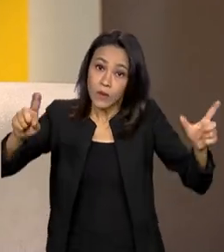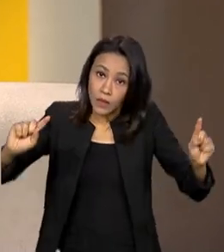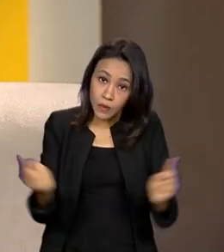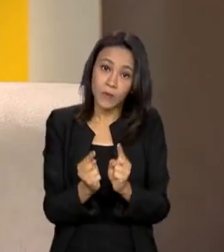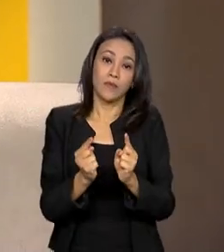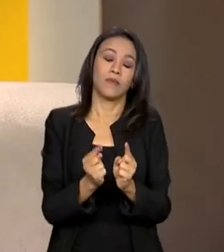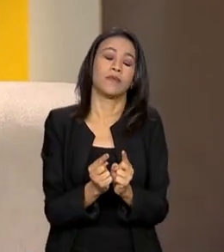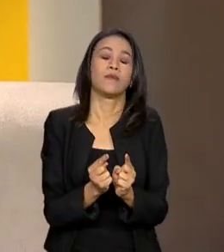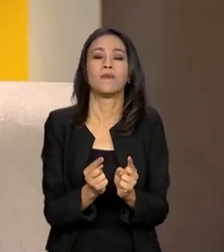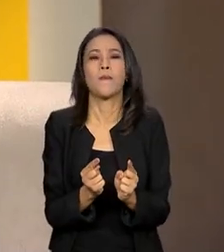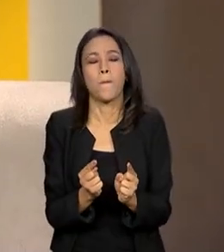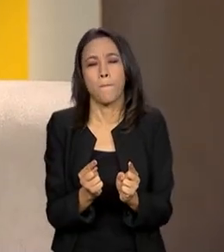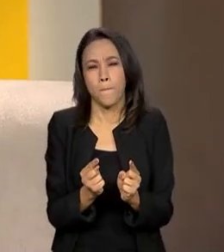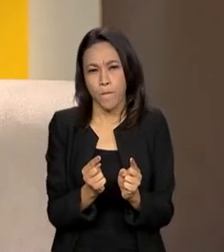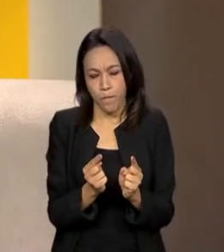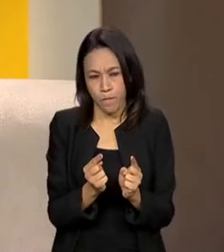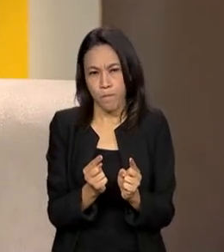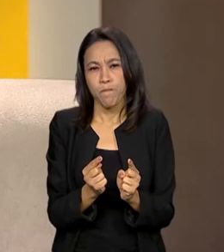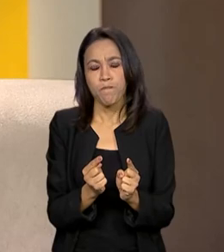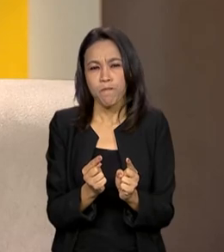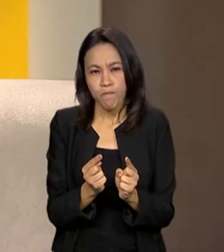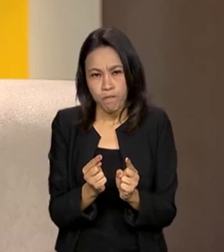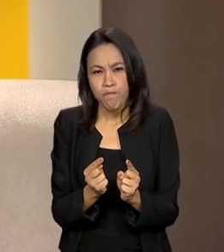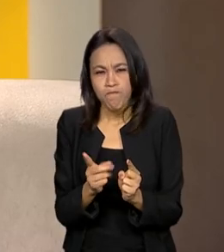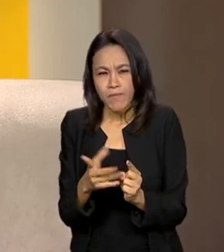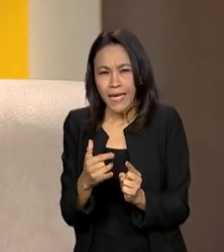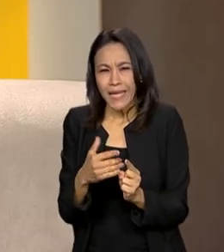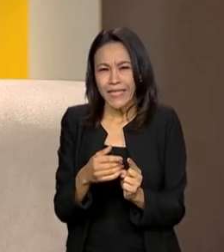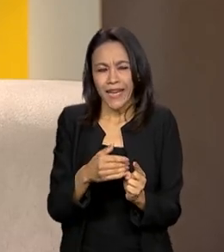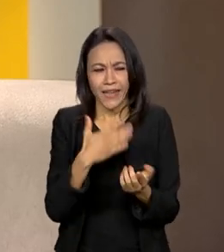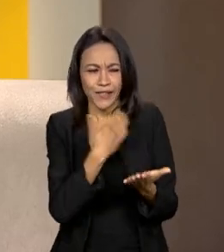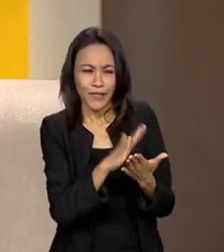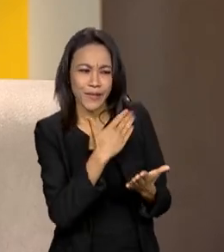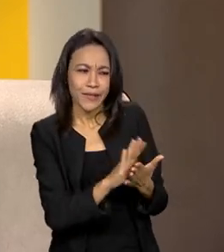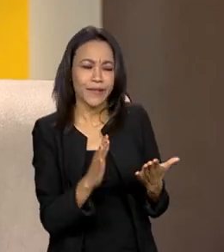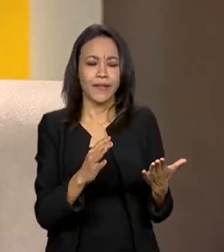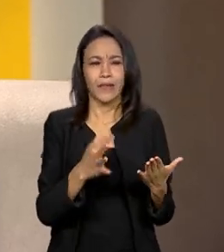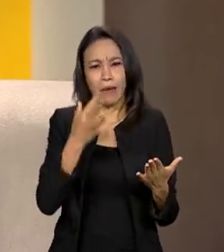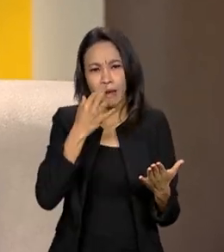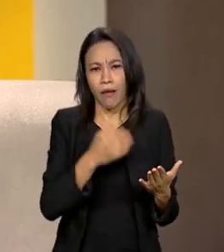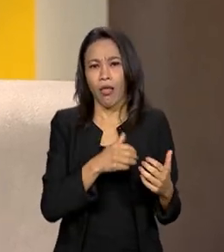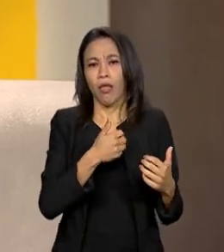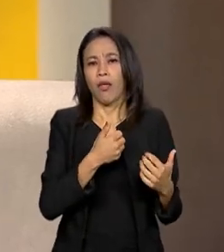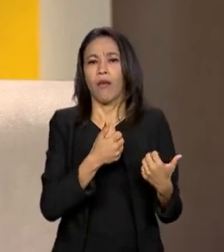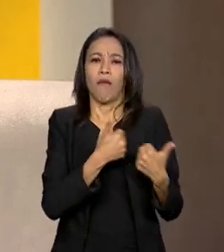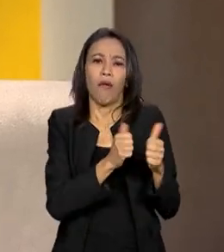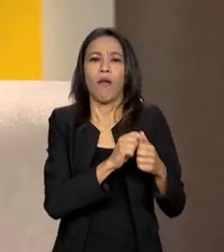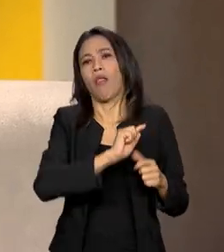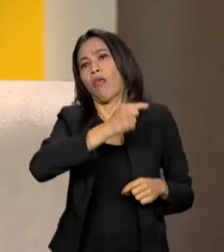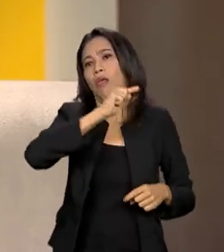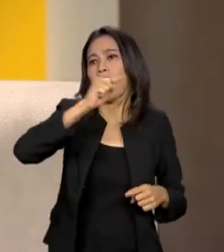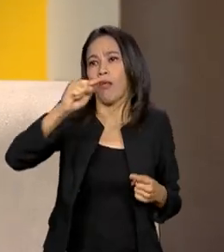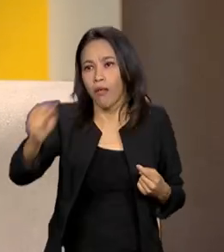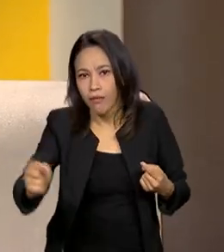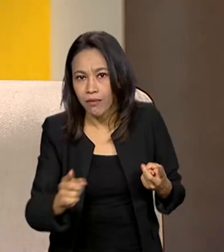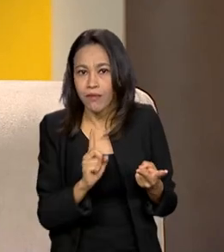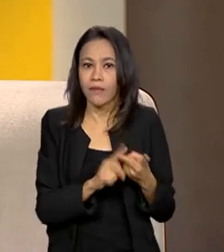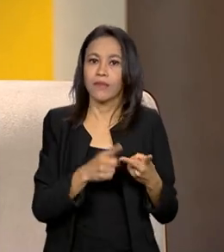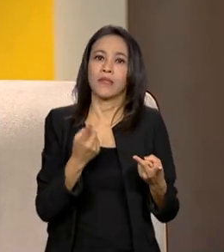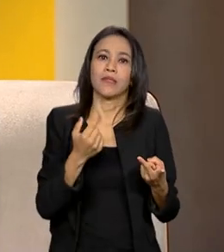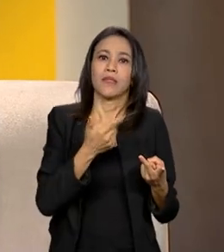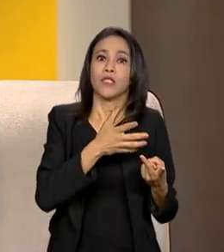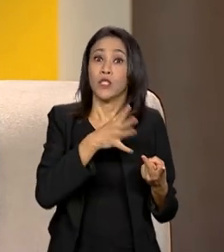essa eliminação da necessidade de deslocamento, de custos, etc., para a população, é o grande benefício